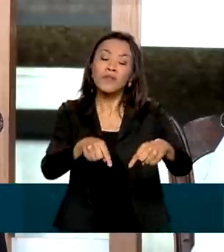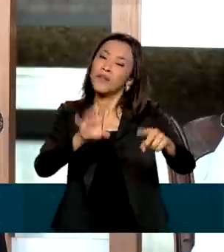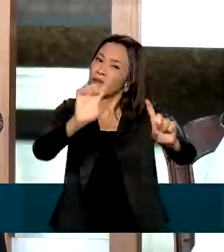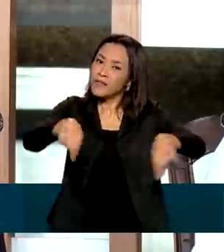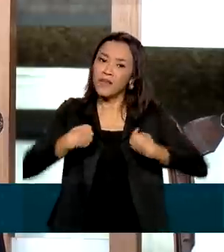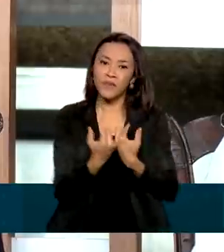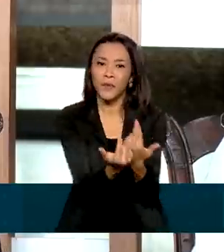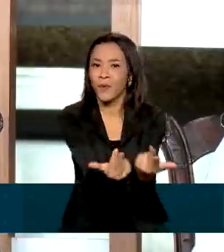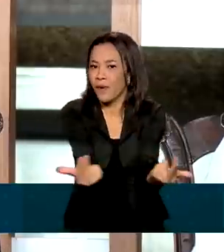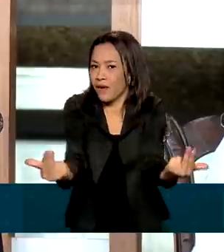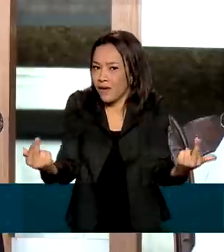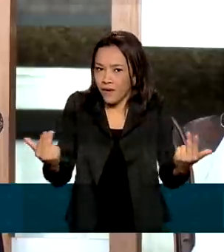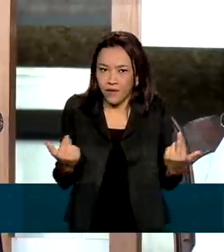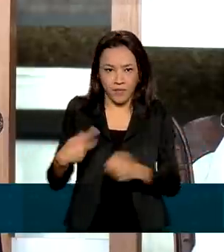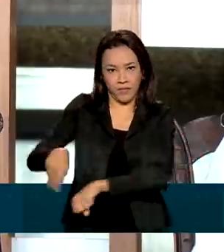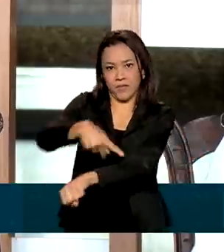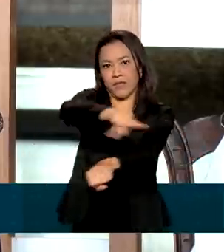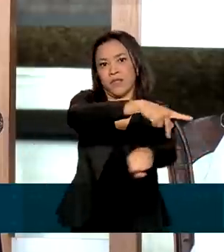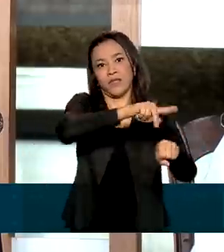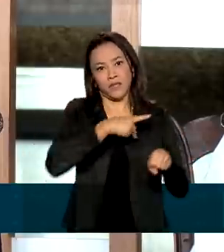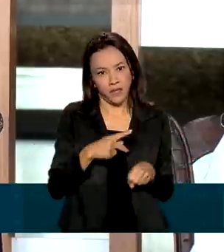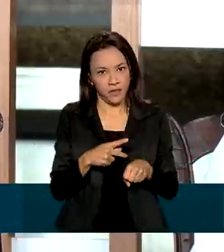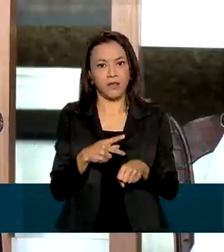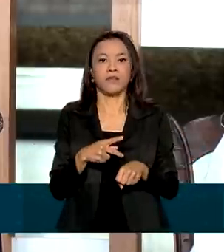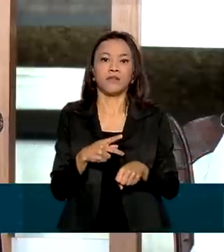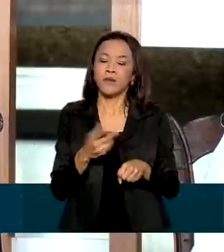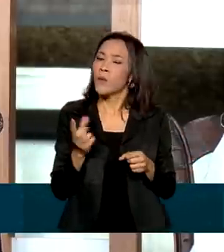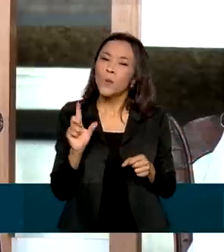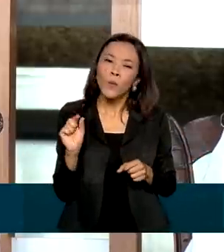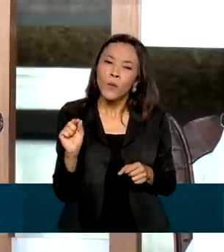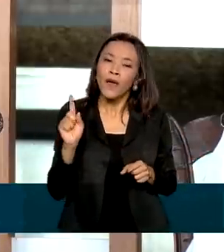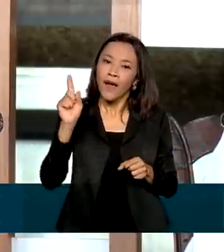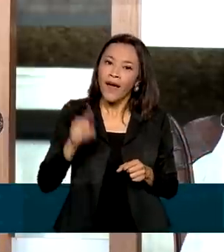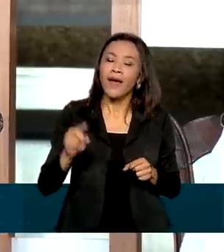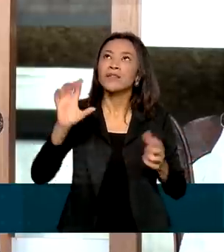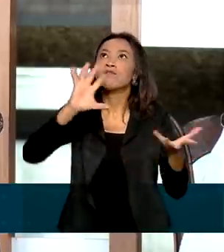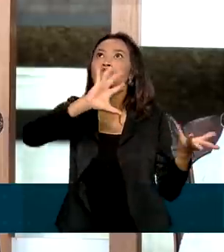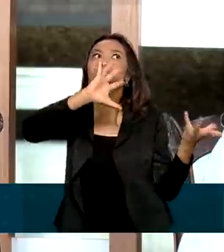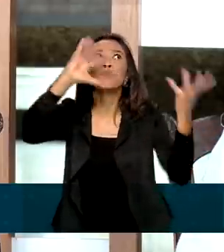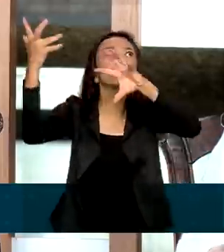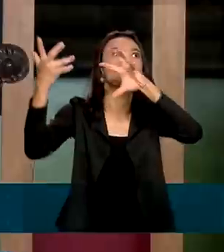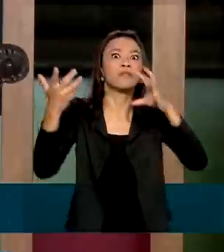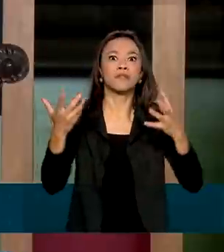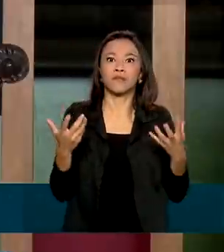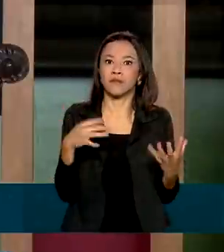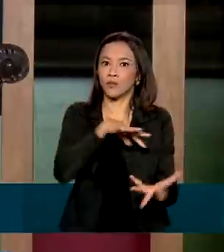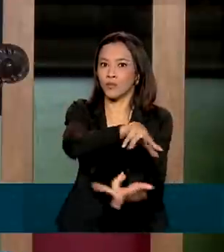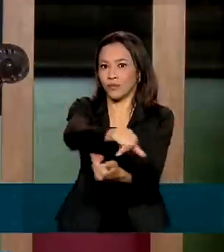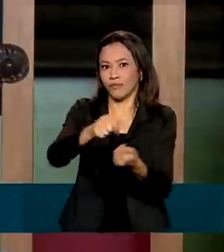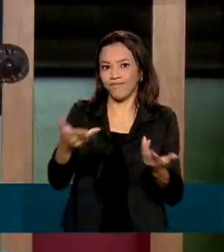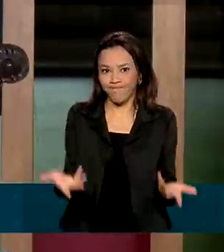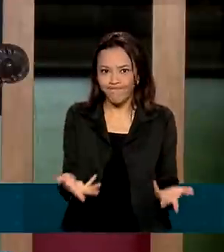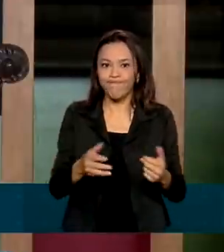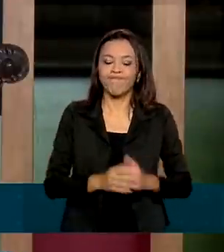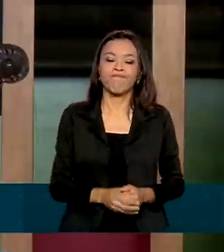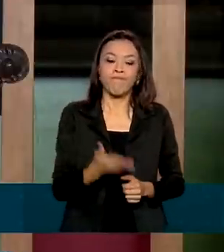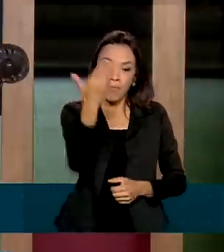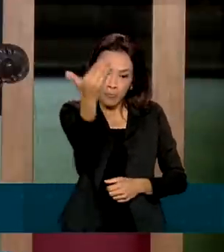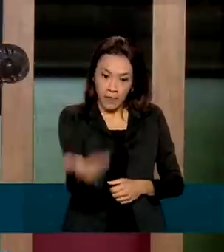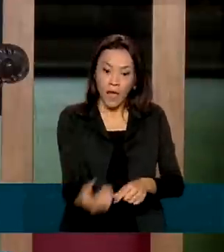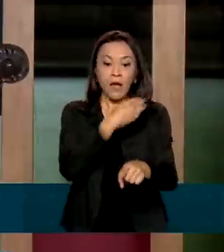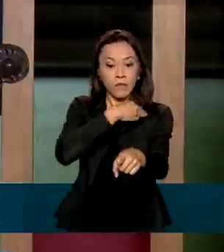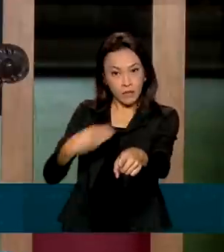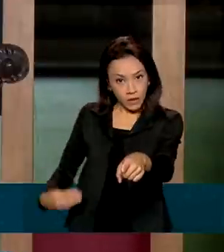comum que nos coloca todos, que é a mudança global do clima. A ministra da Agricultura